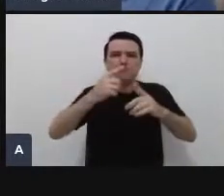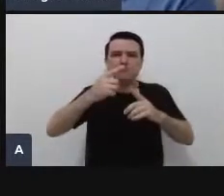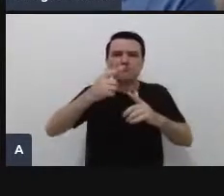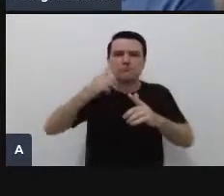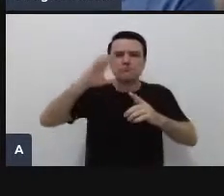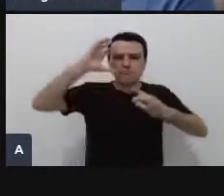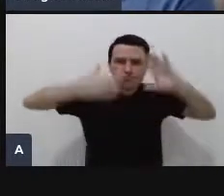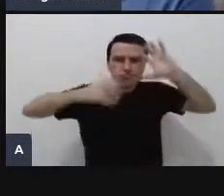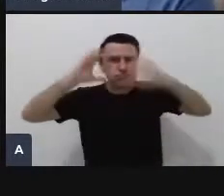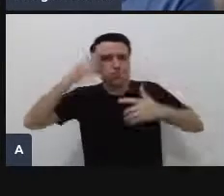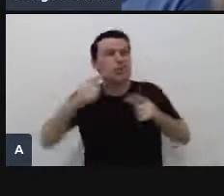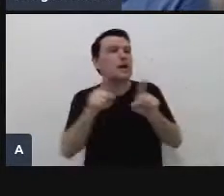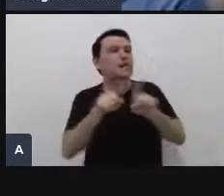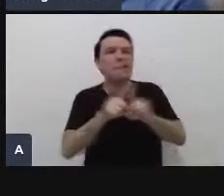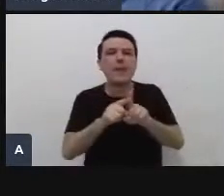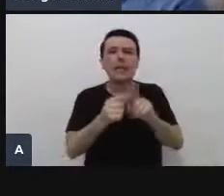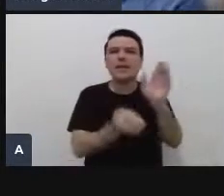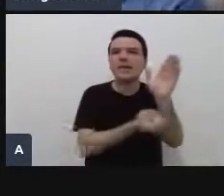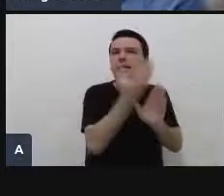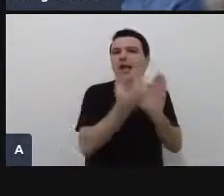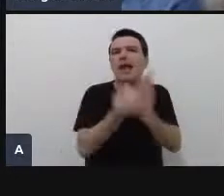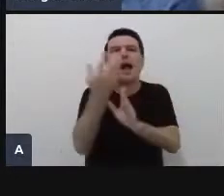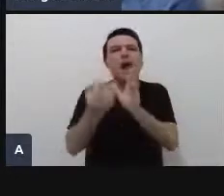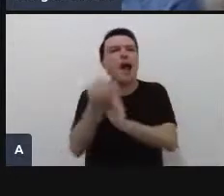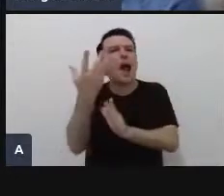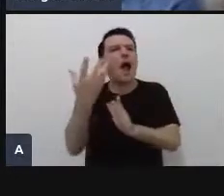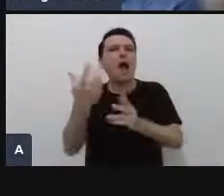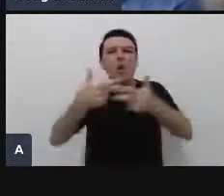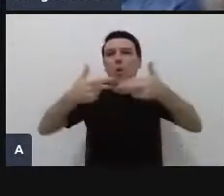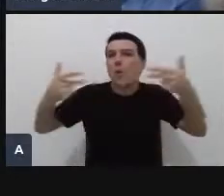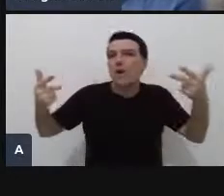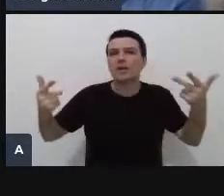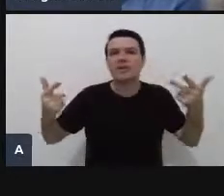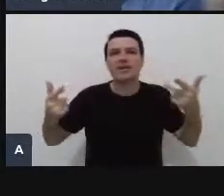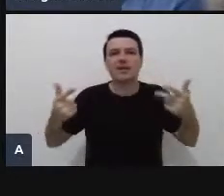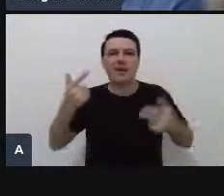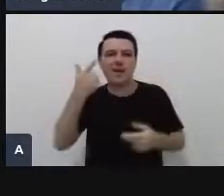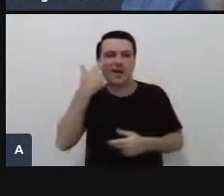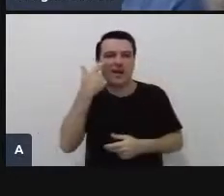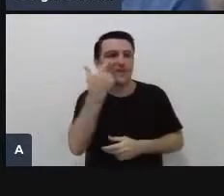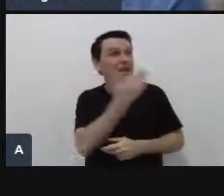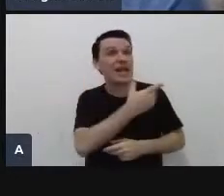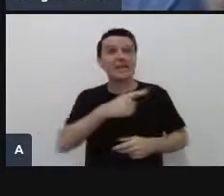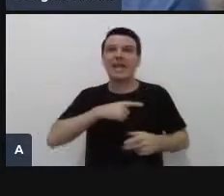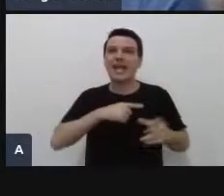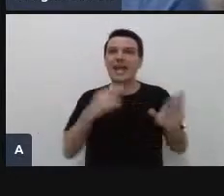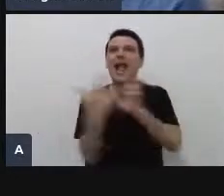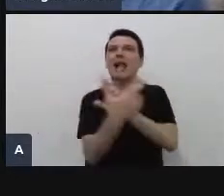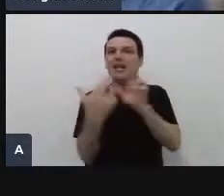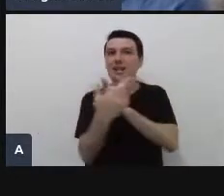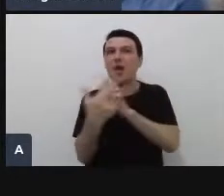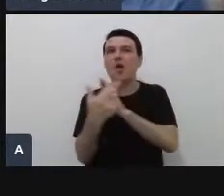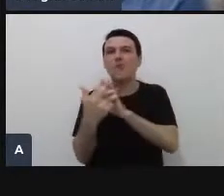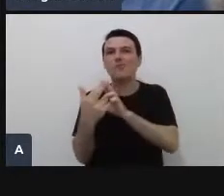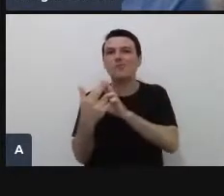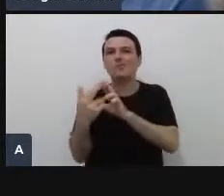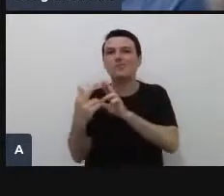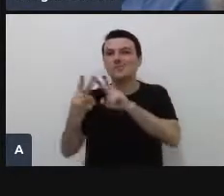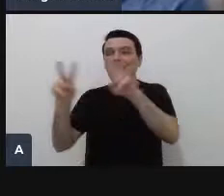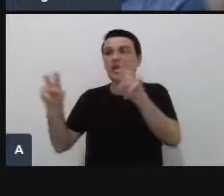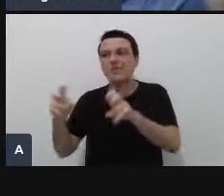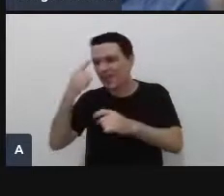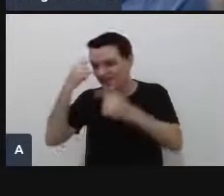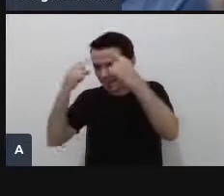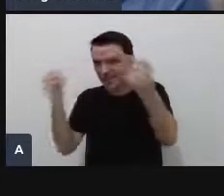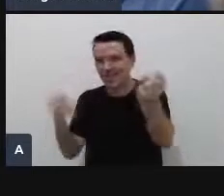que é valorizado em determinado contexto. Então, olha a forte relação também com inovação. Por exemplo, o médico, ele precisa